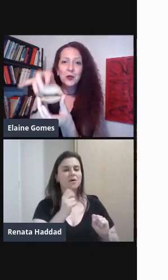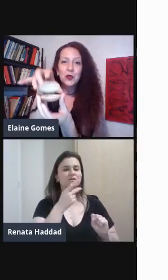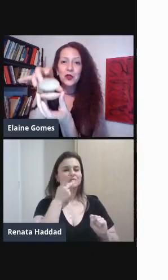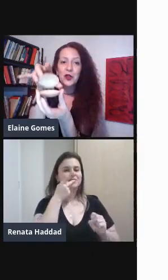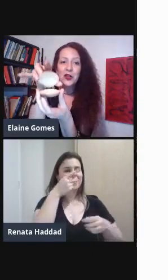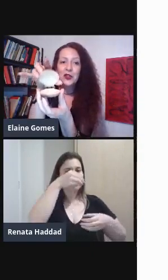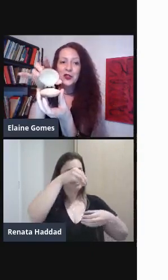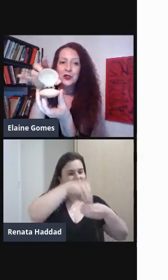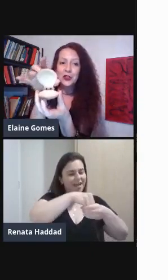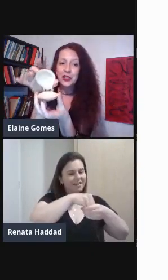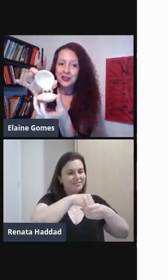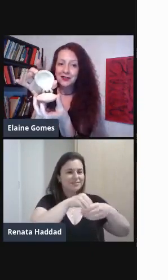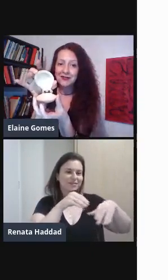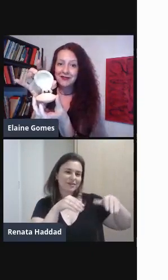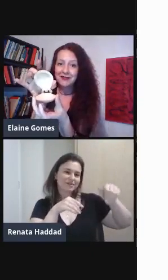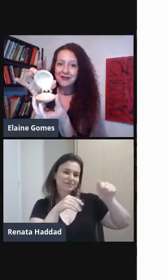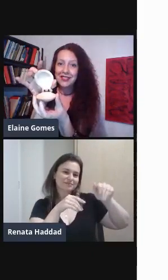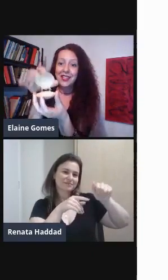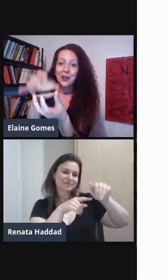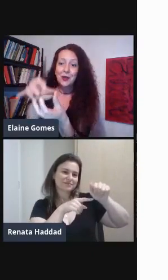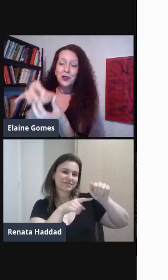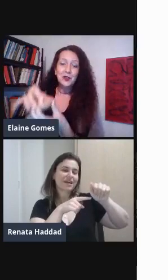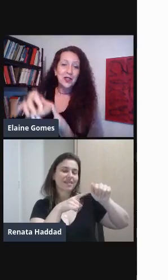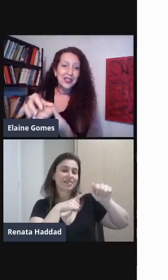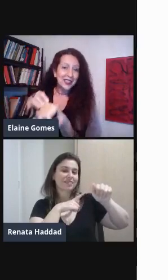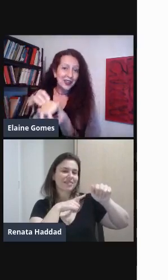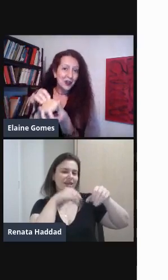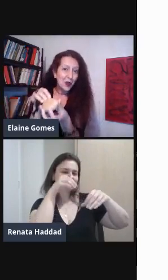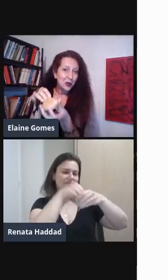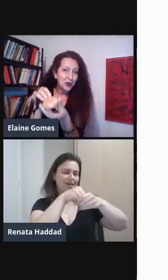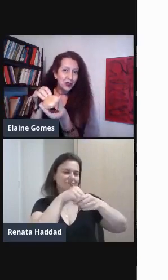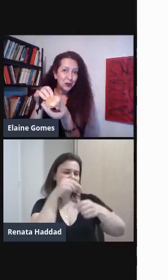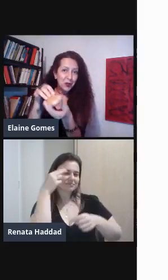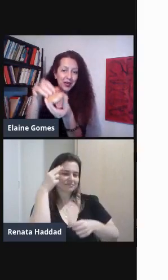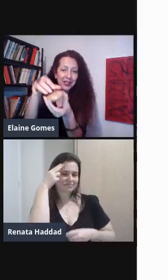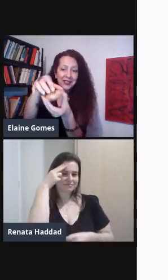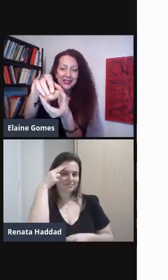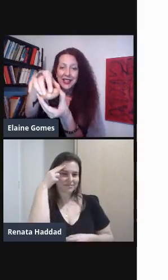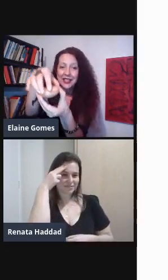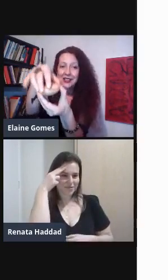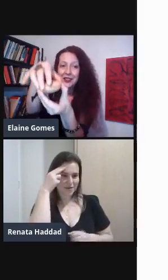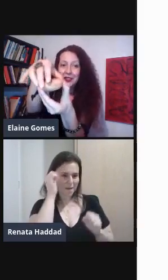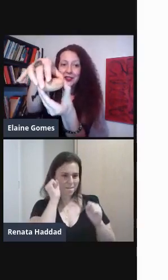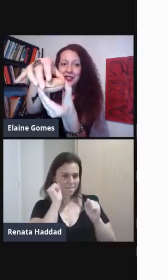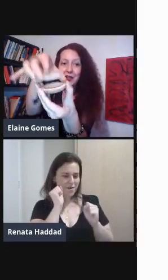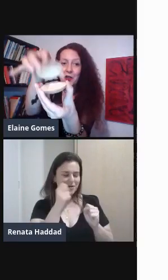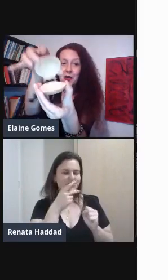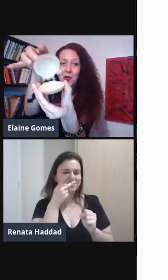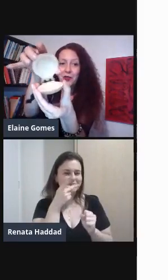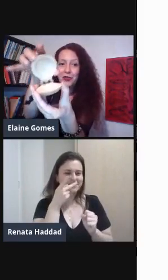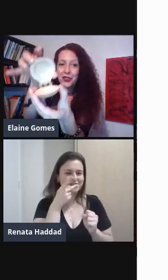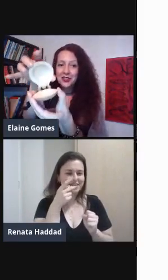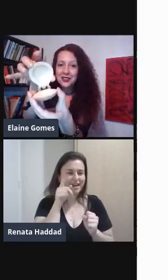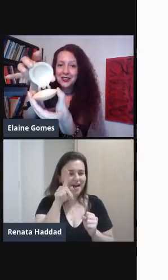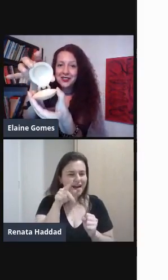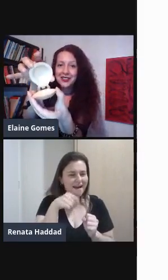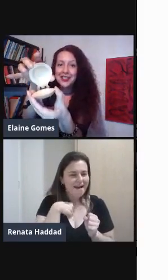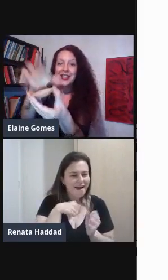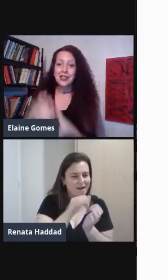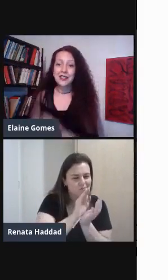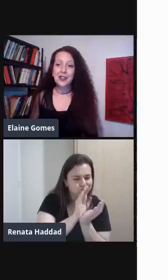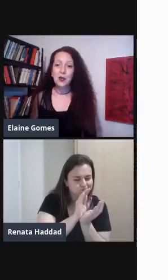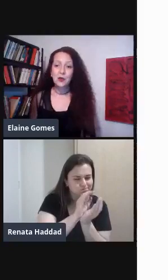Os meus sonhos surgiram Eu posso falar Que é a concha do mar E dentro da concha